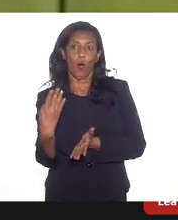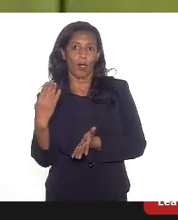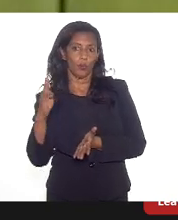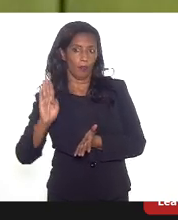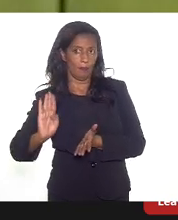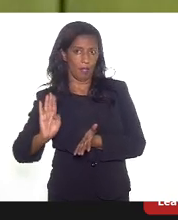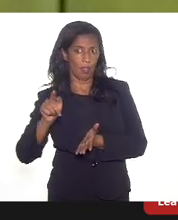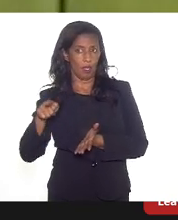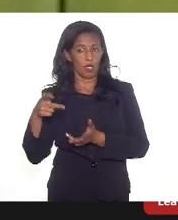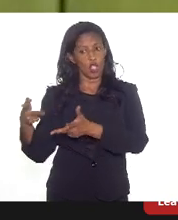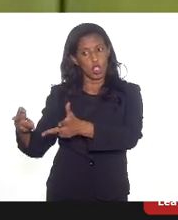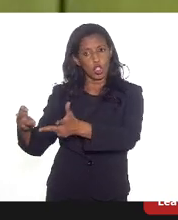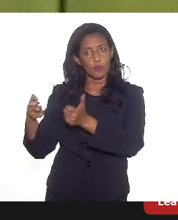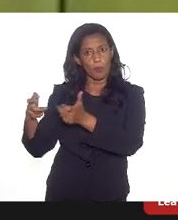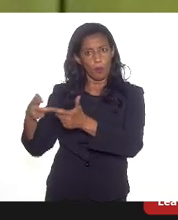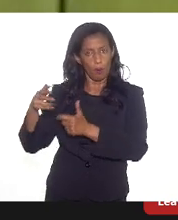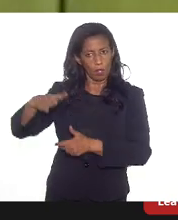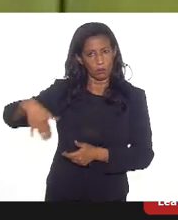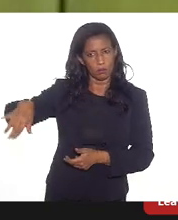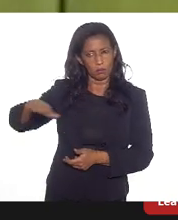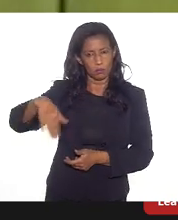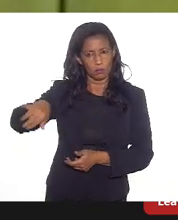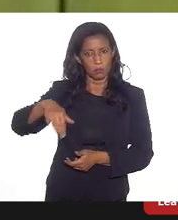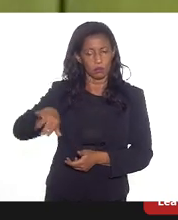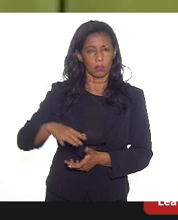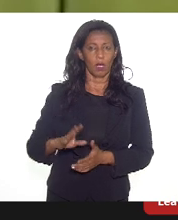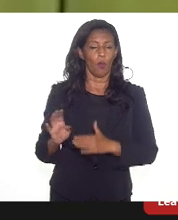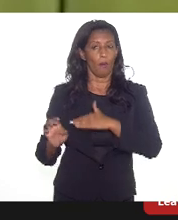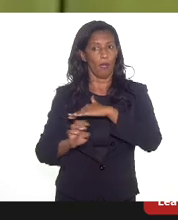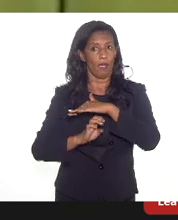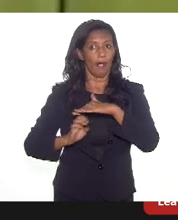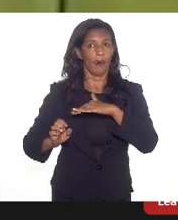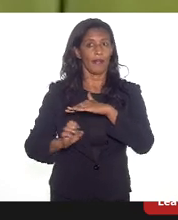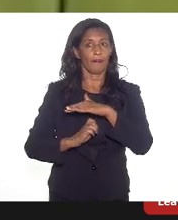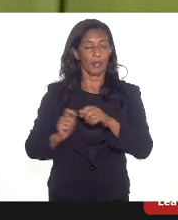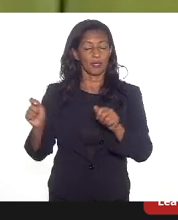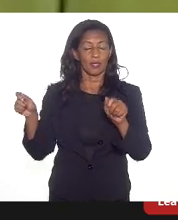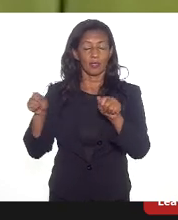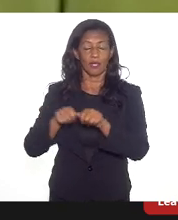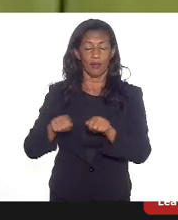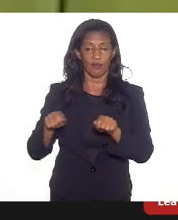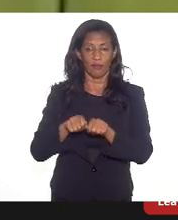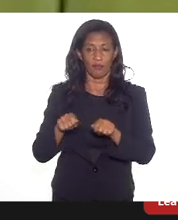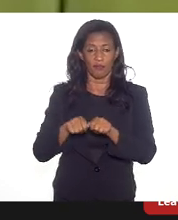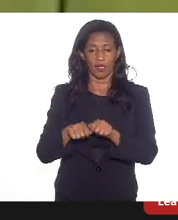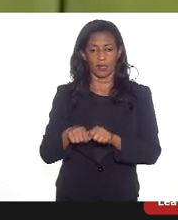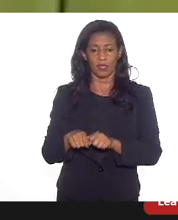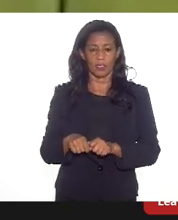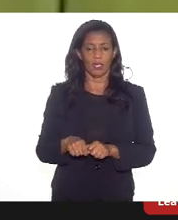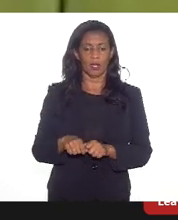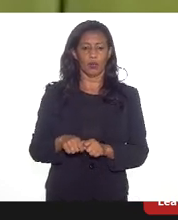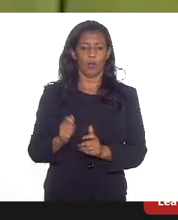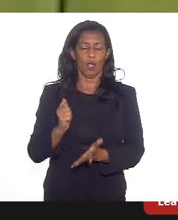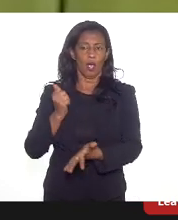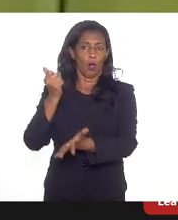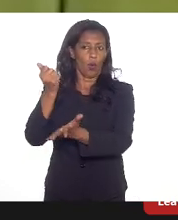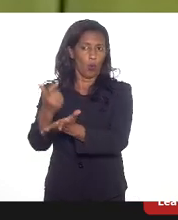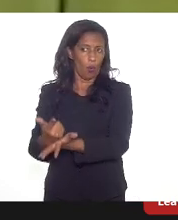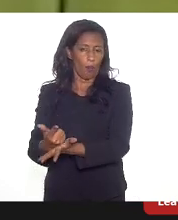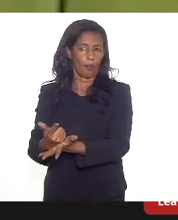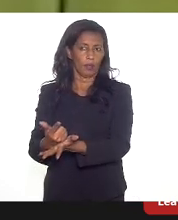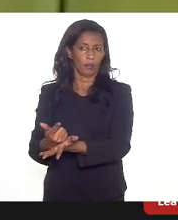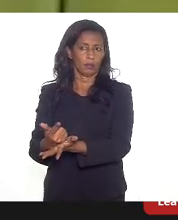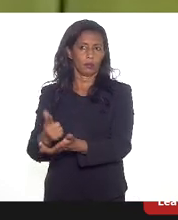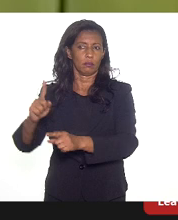que é quem explora o campo, e com a Compass, que é a empresa que está fazendo o duto. A Compass é uma